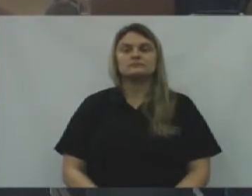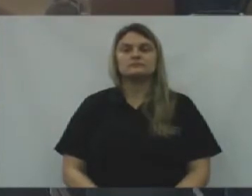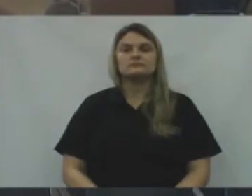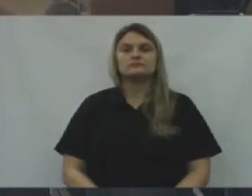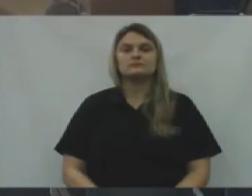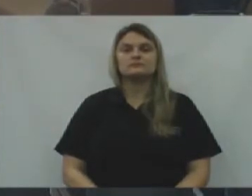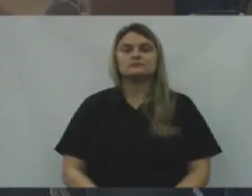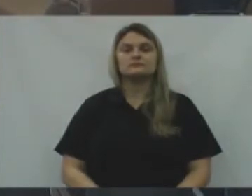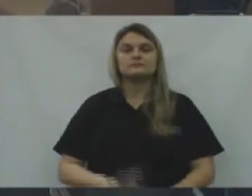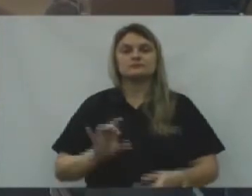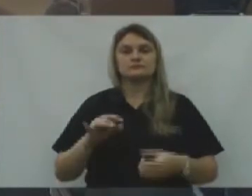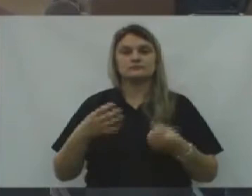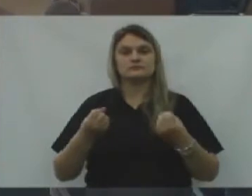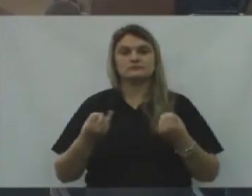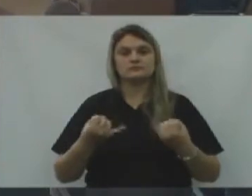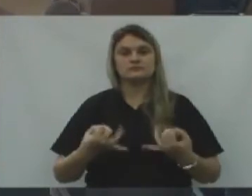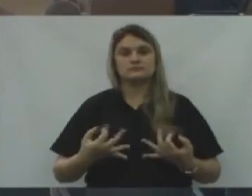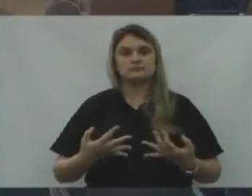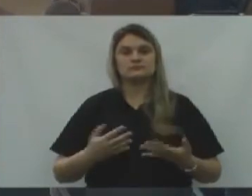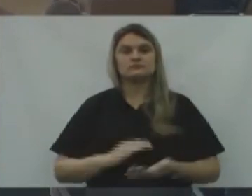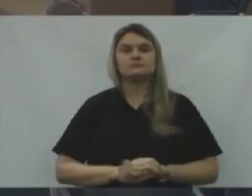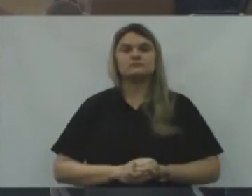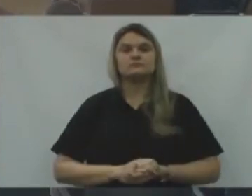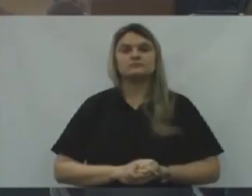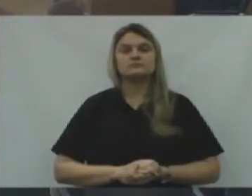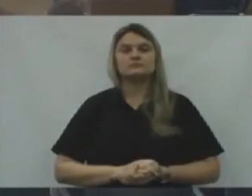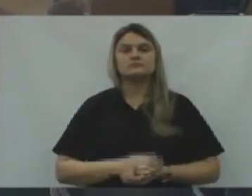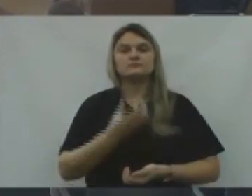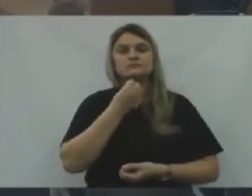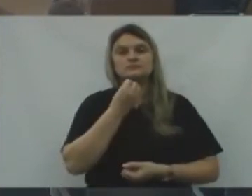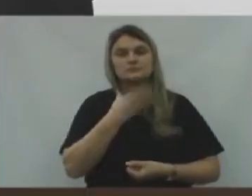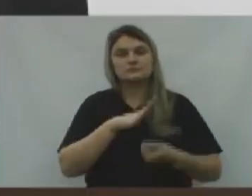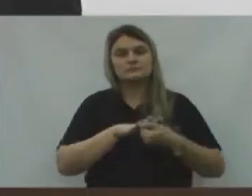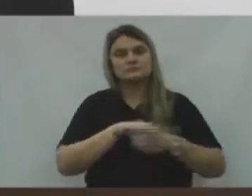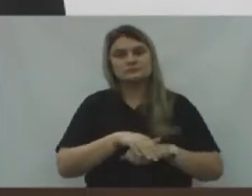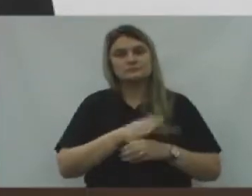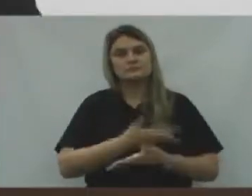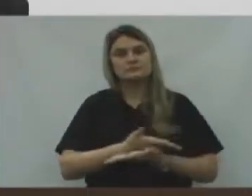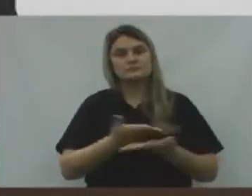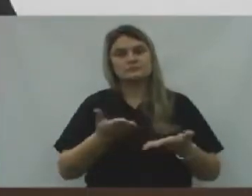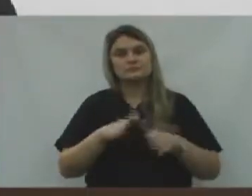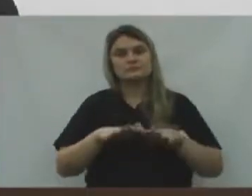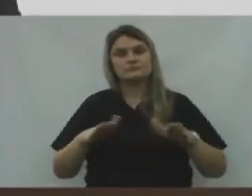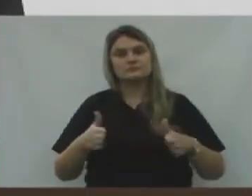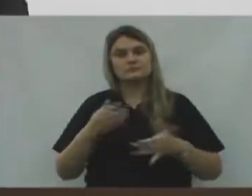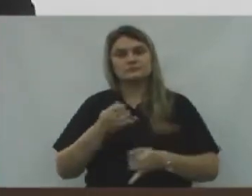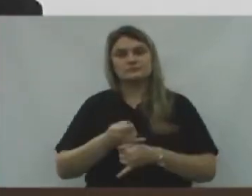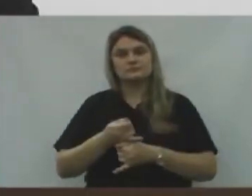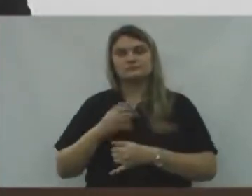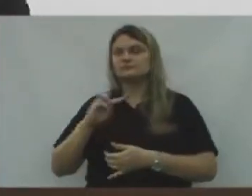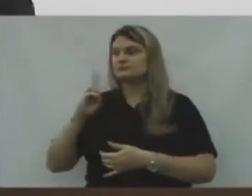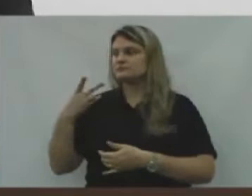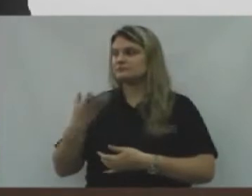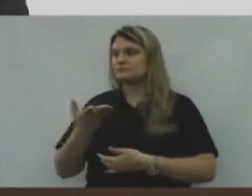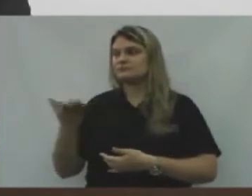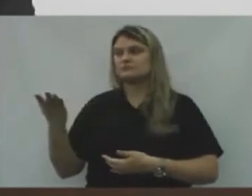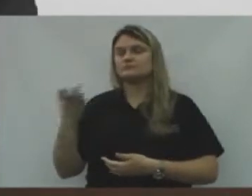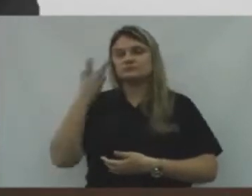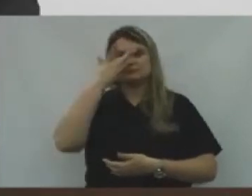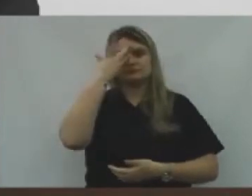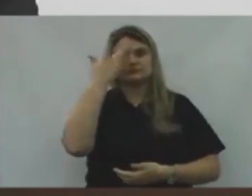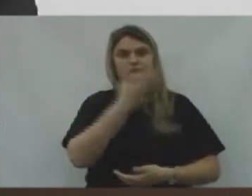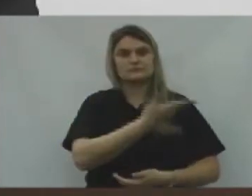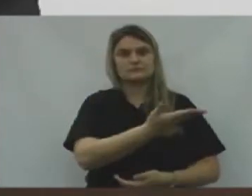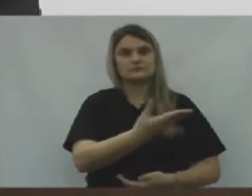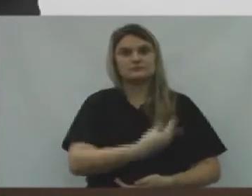Só um esclarecimento, Boa noite a todos, A mesa diretora, Senhores vereadores, Munícipes